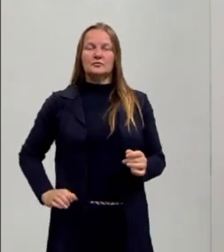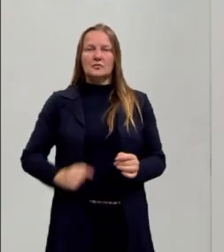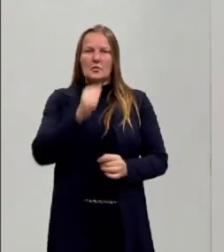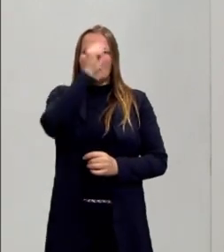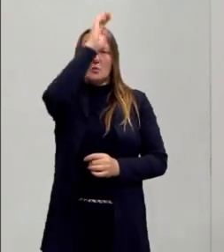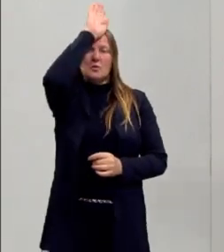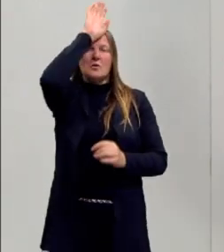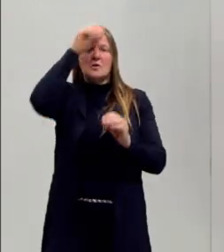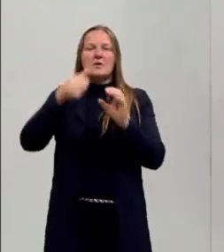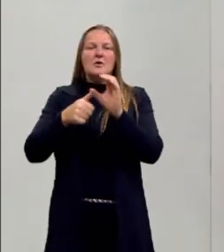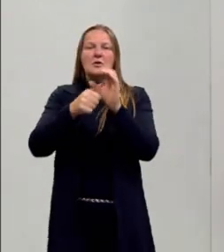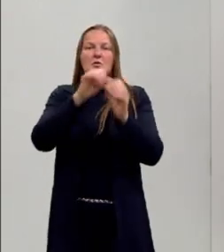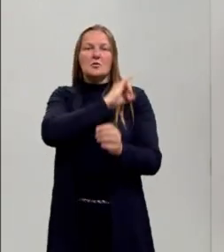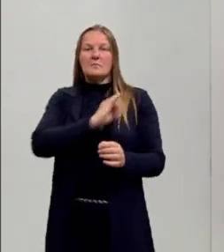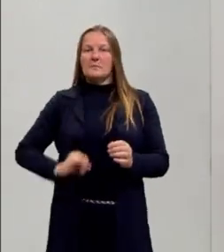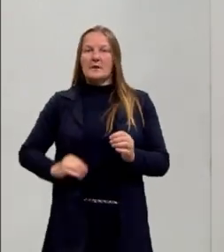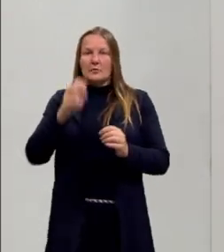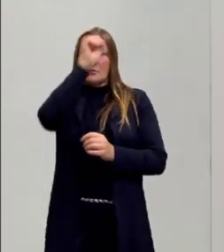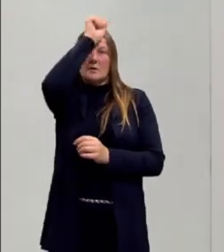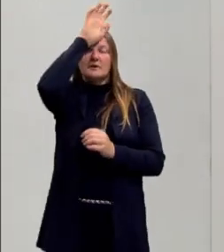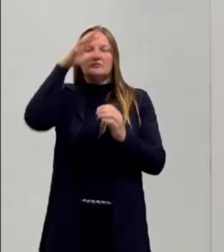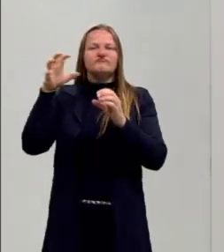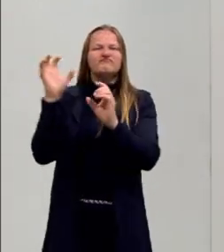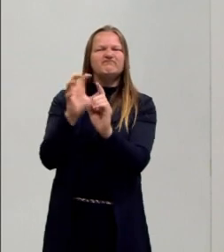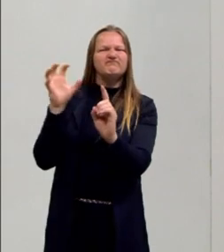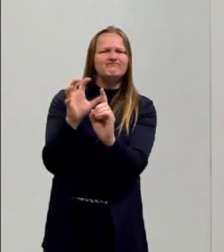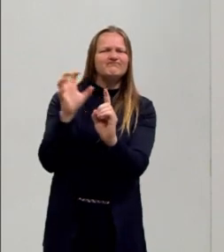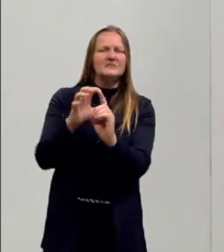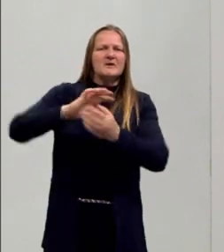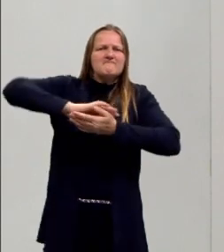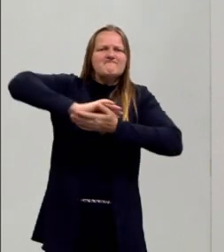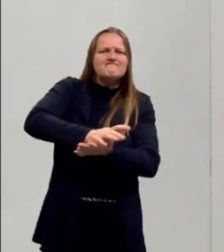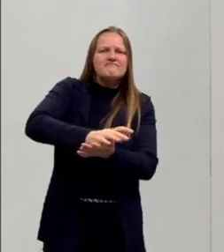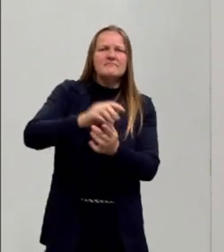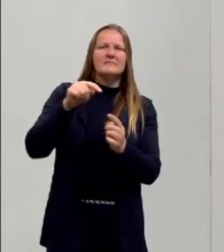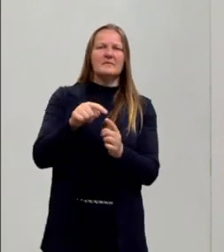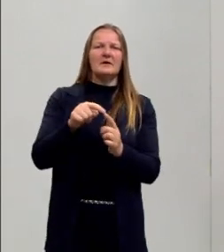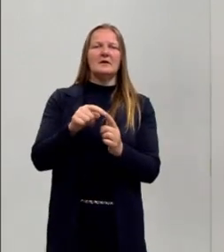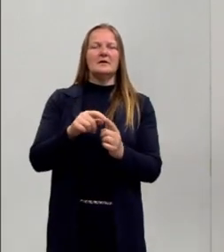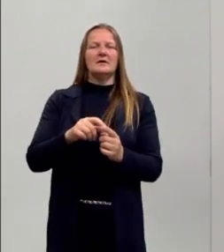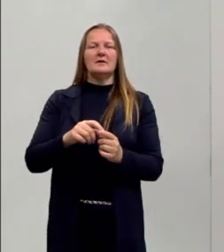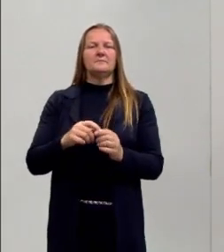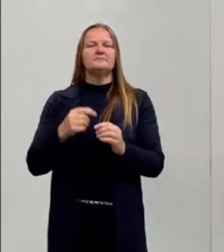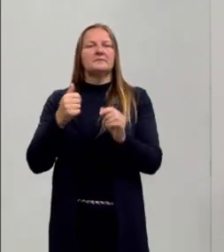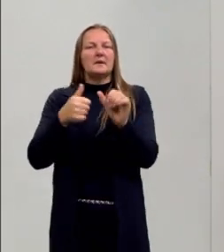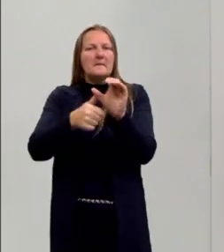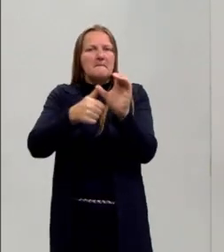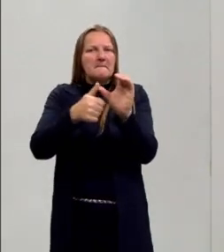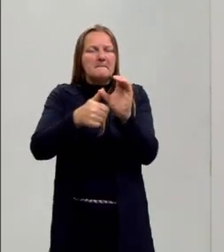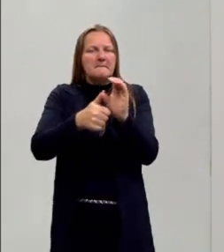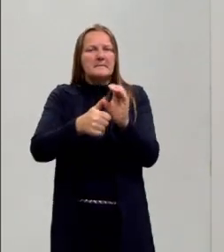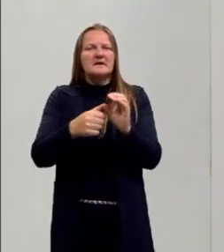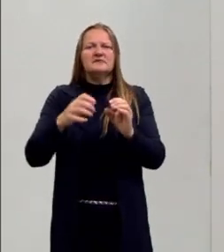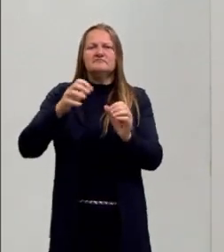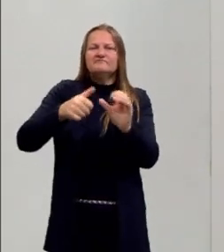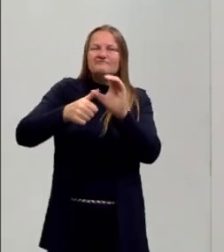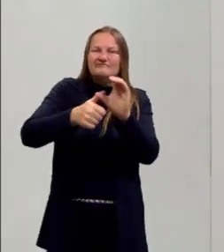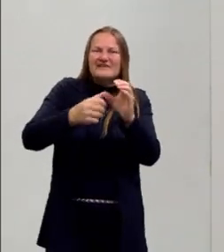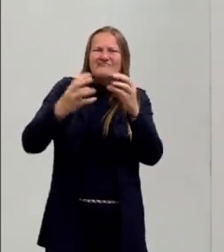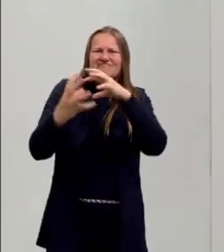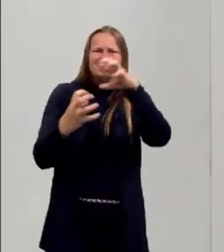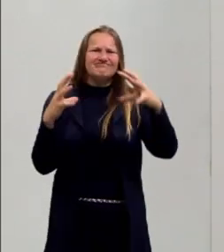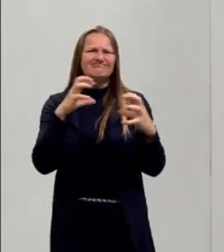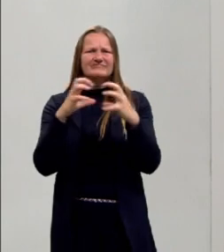se cristianiza e começa a ter muitos embates entre o paganismo e o cristianismo. E ela é uma mulher